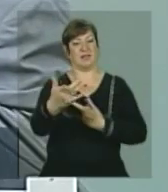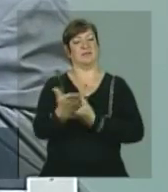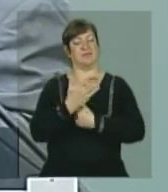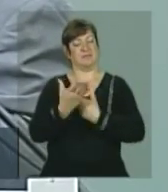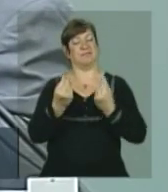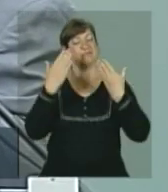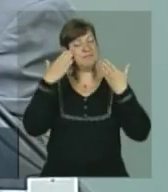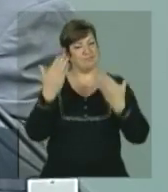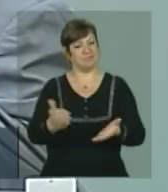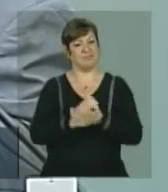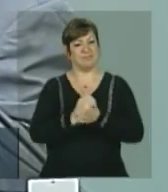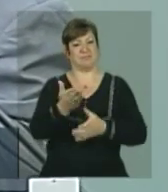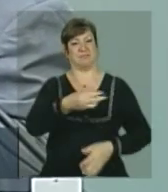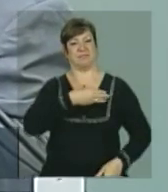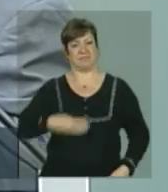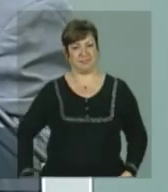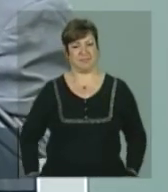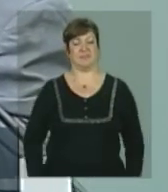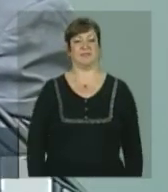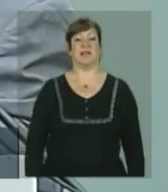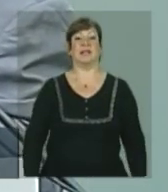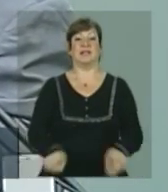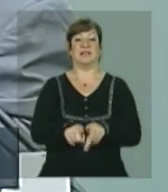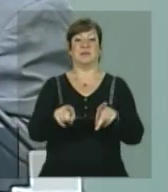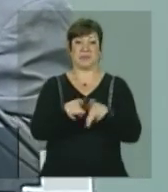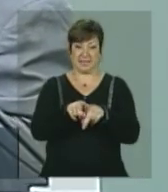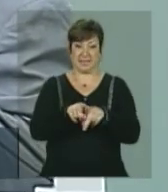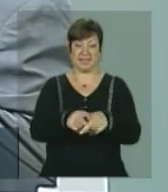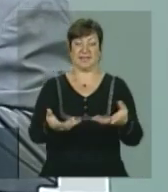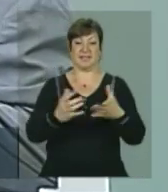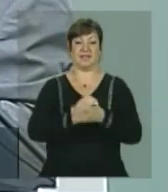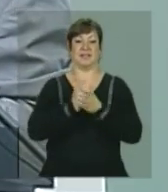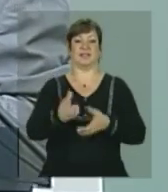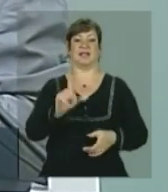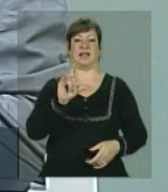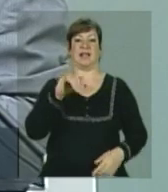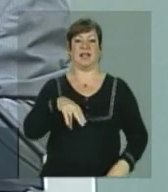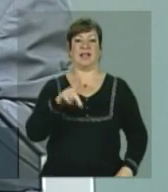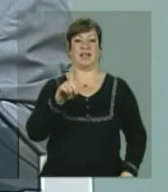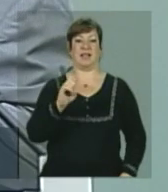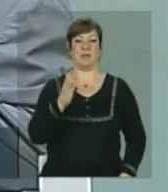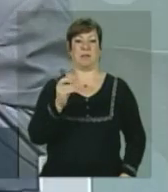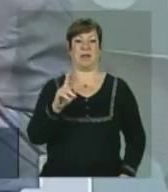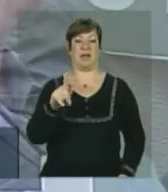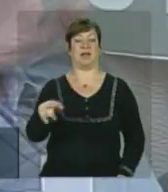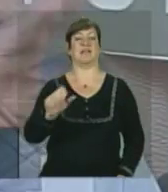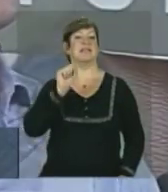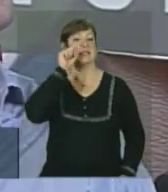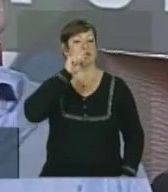senhor está nos dando. Quero cumprimentar aqui o nosso Lindenberg, senador.